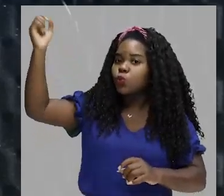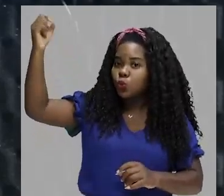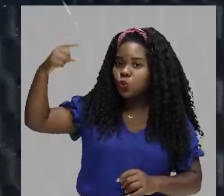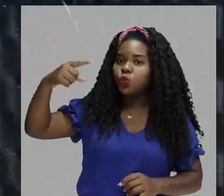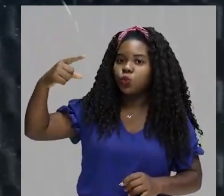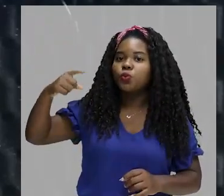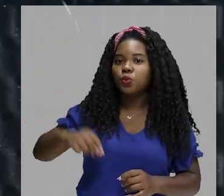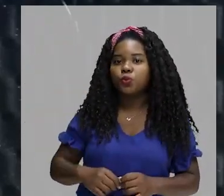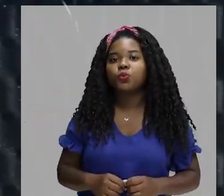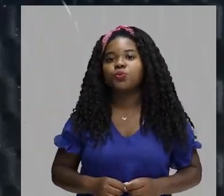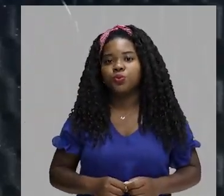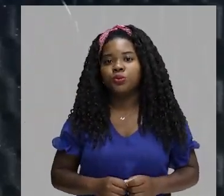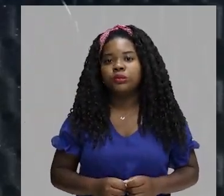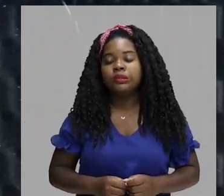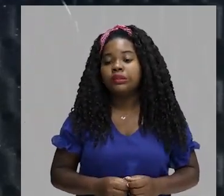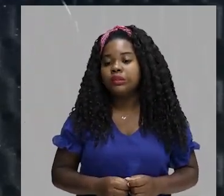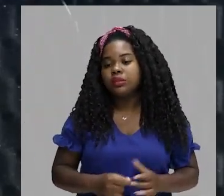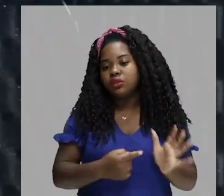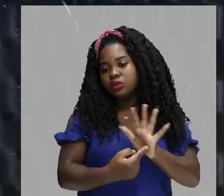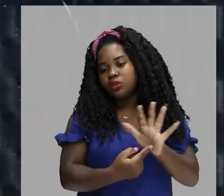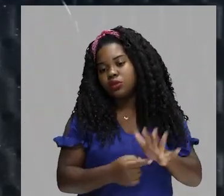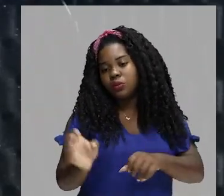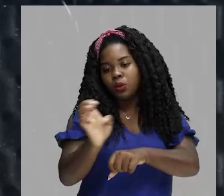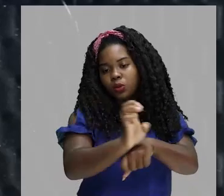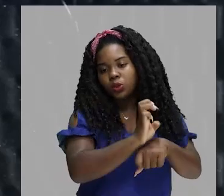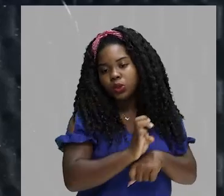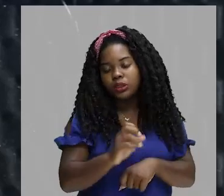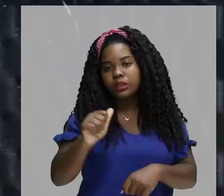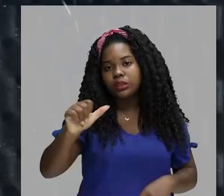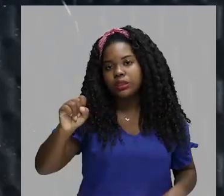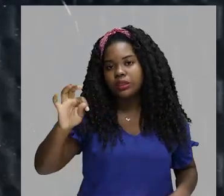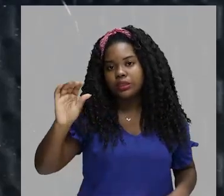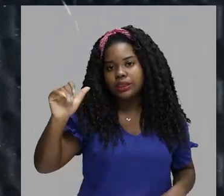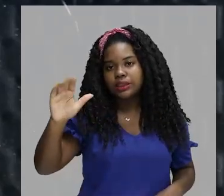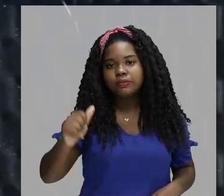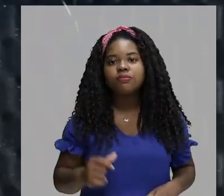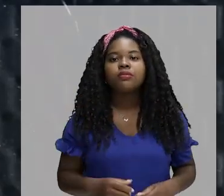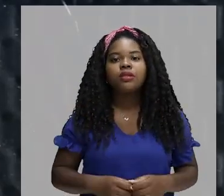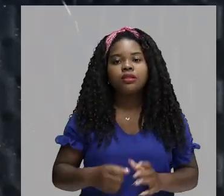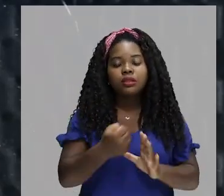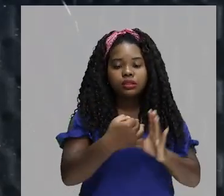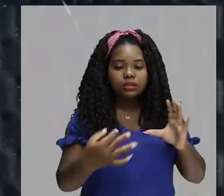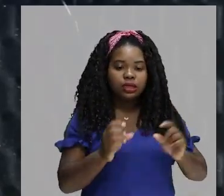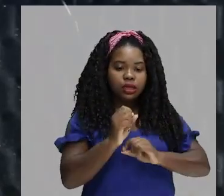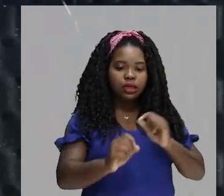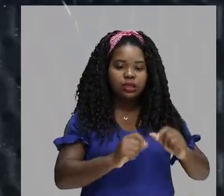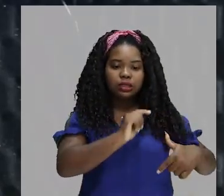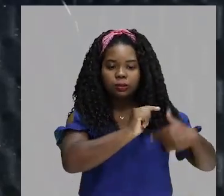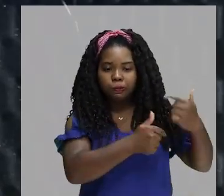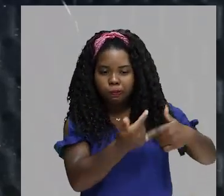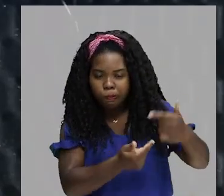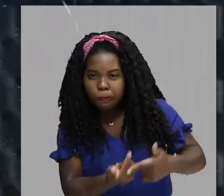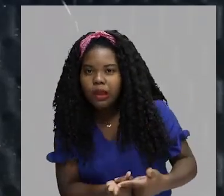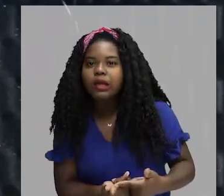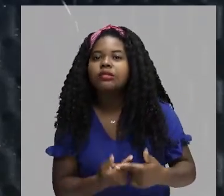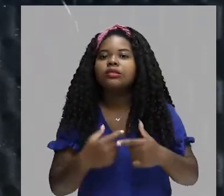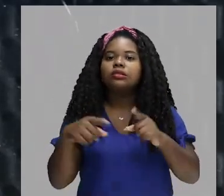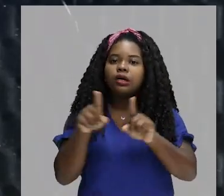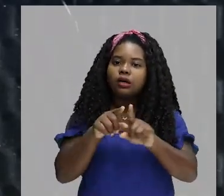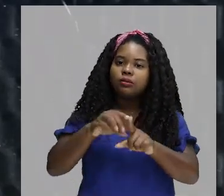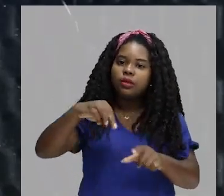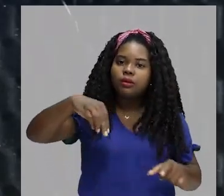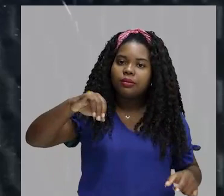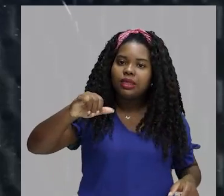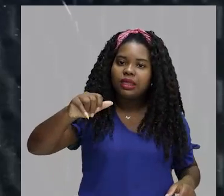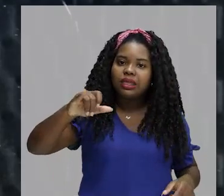Então, isso mostra que o Estado azteca, além dessa característica militarizada, imperial, com a